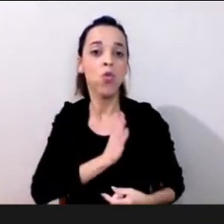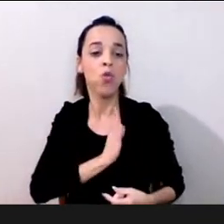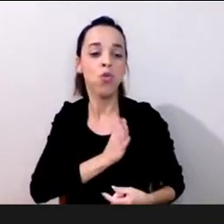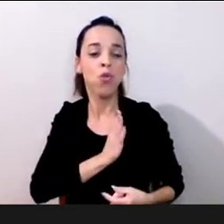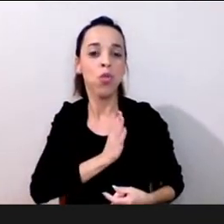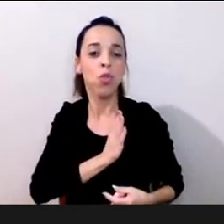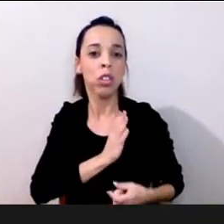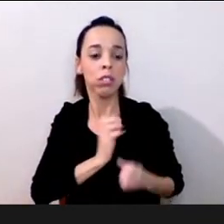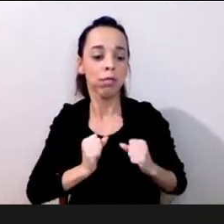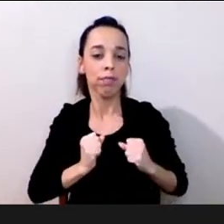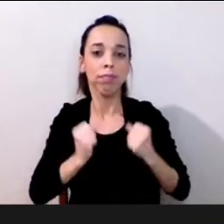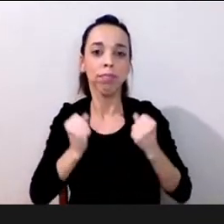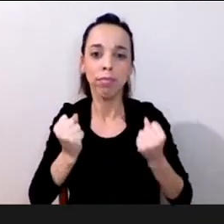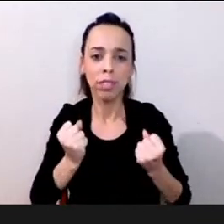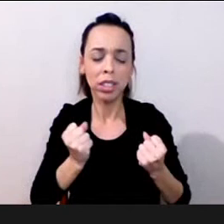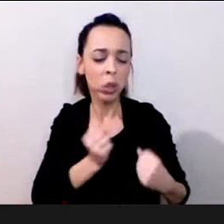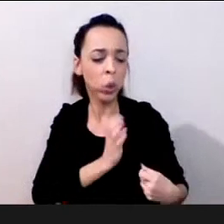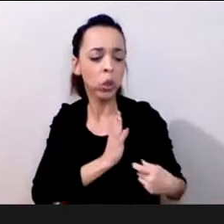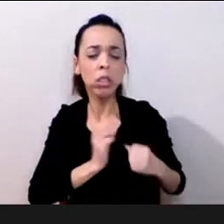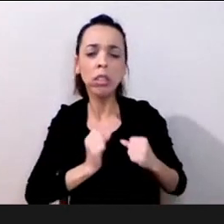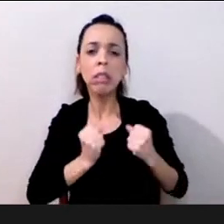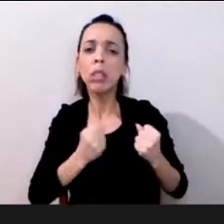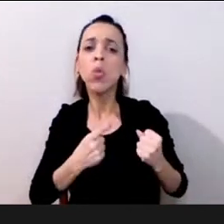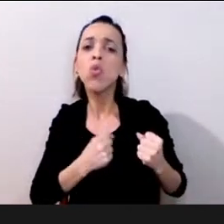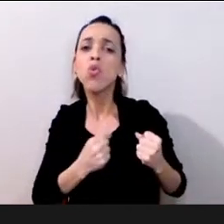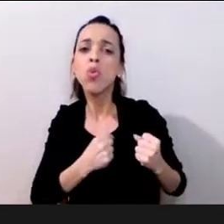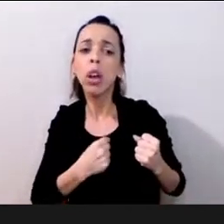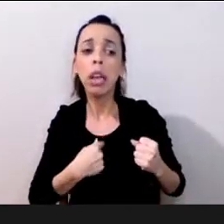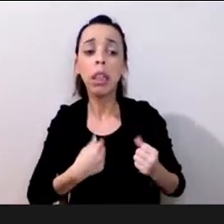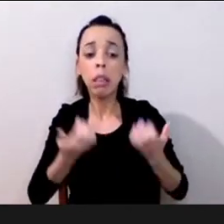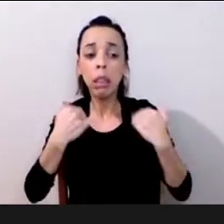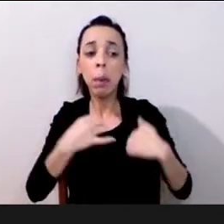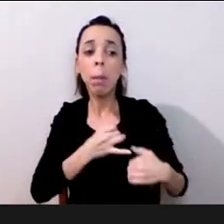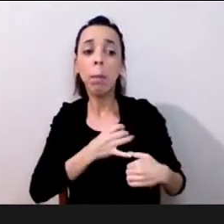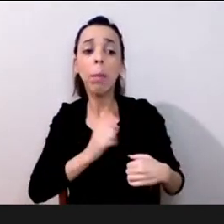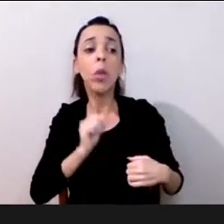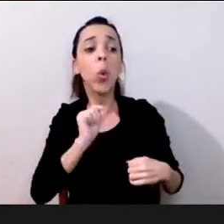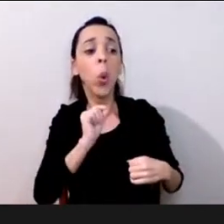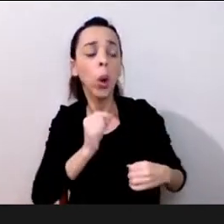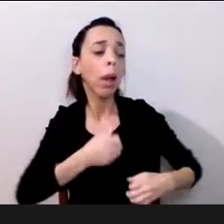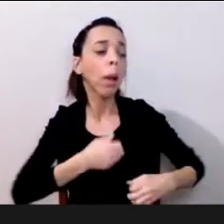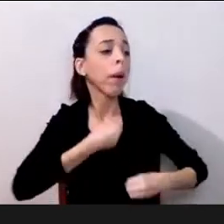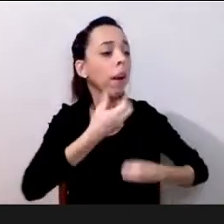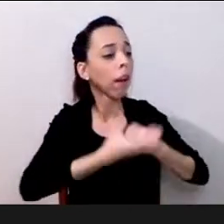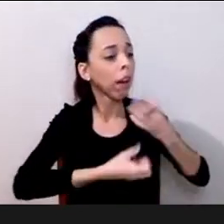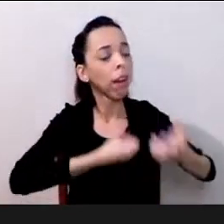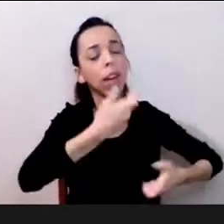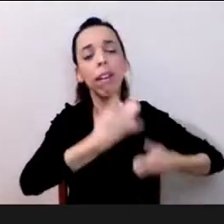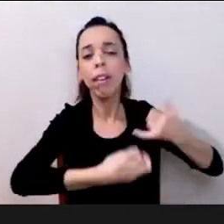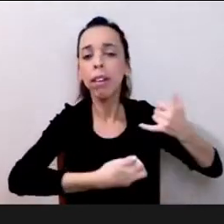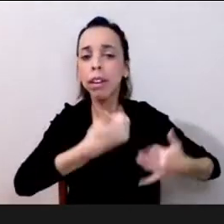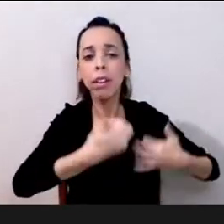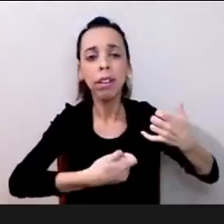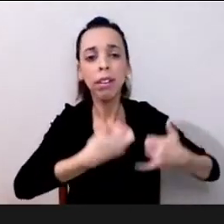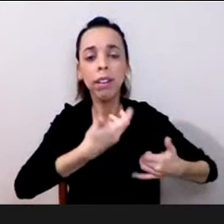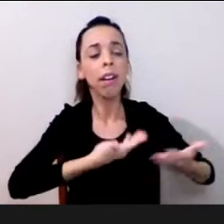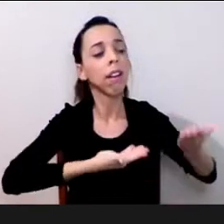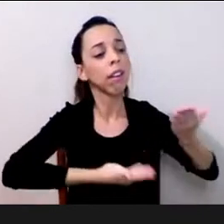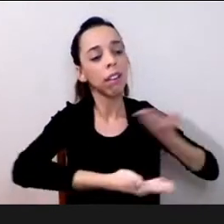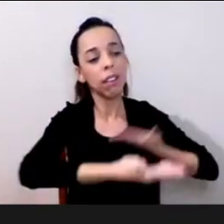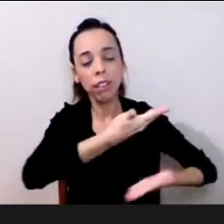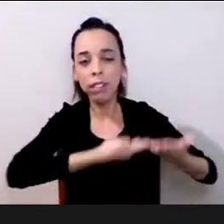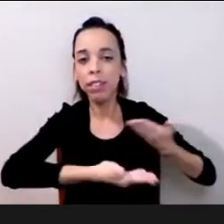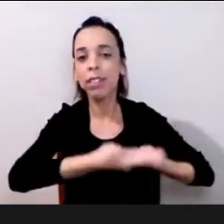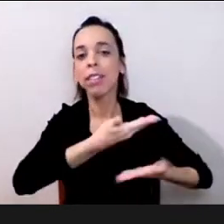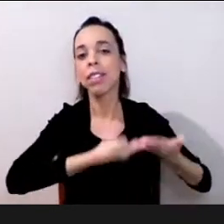né os nossos medos as nossas inseguranças e a gente ter conversas muito francas transparentes humanas e genuínas sobre